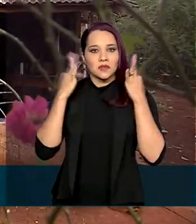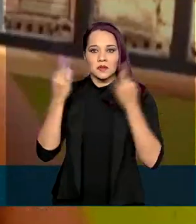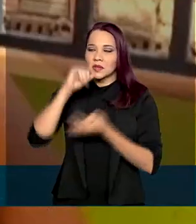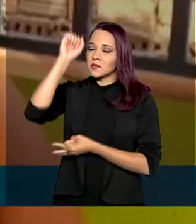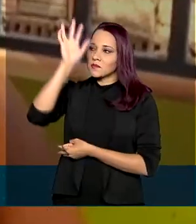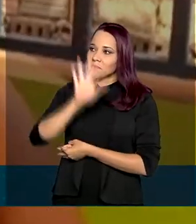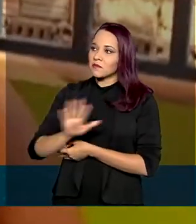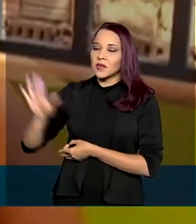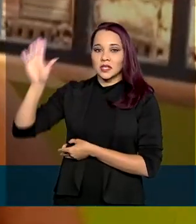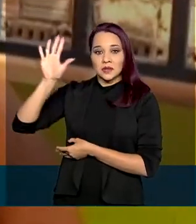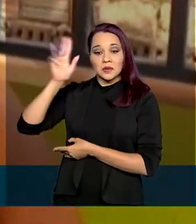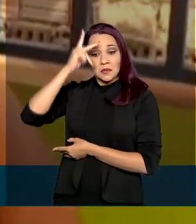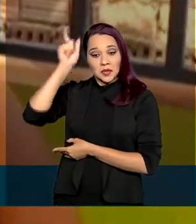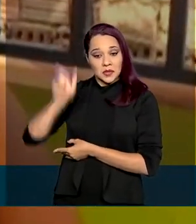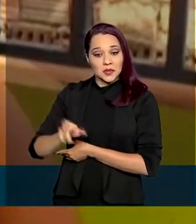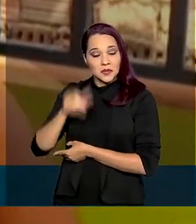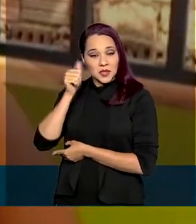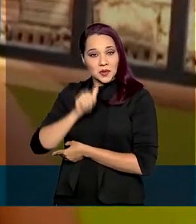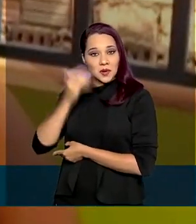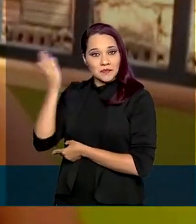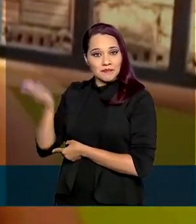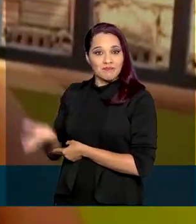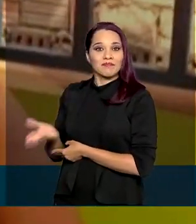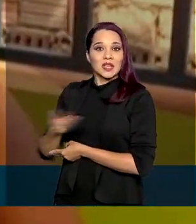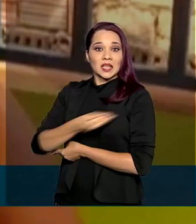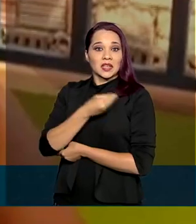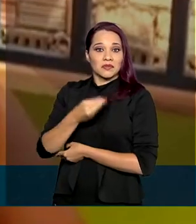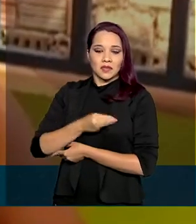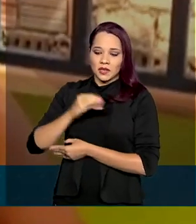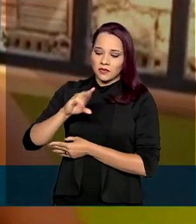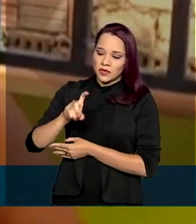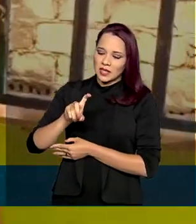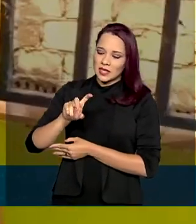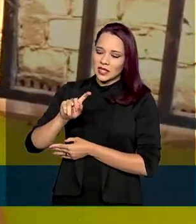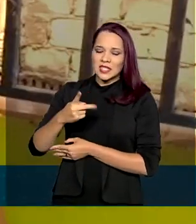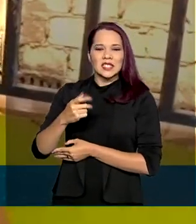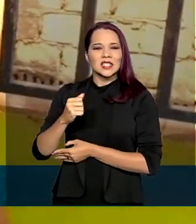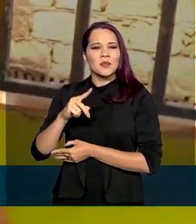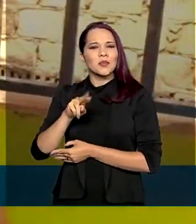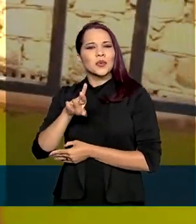país. Gente como dona Eurides, que vive em Chapuri, no Acre.